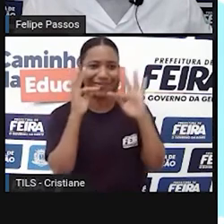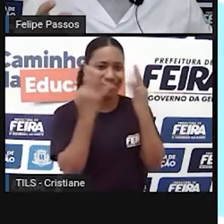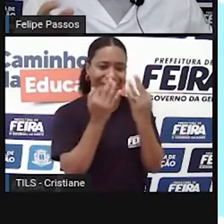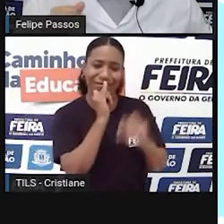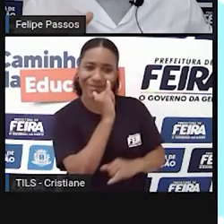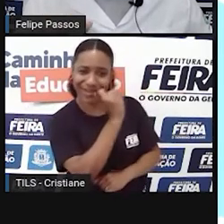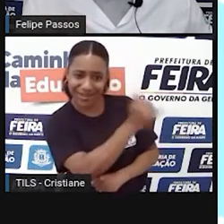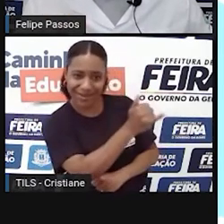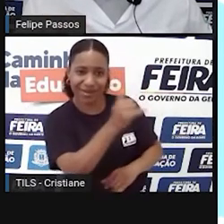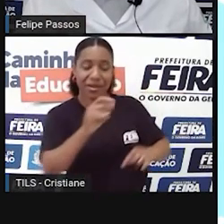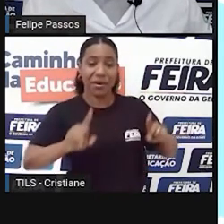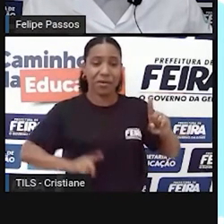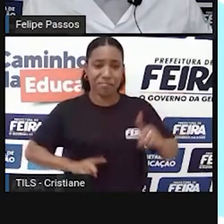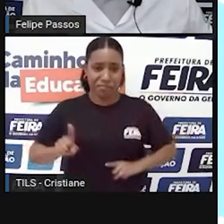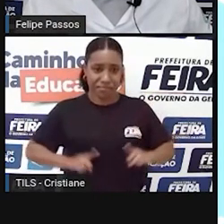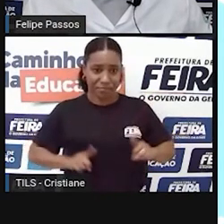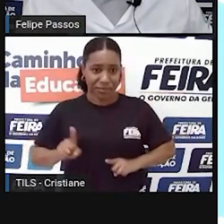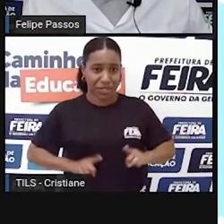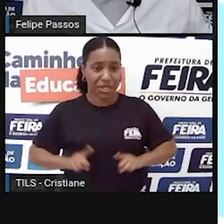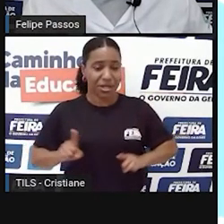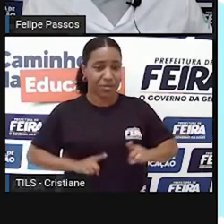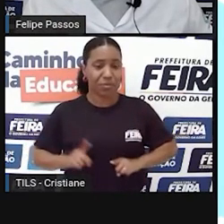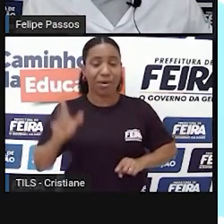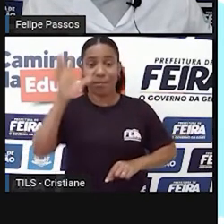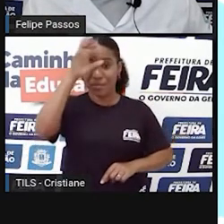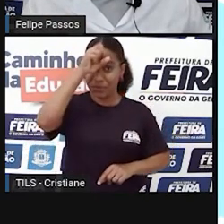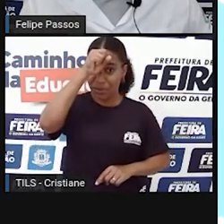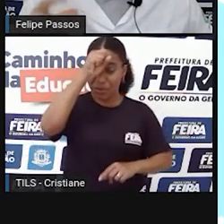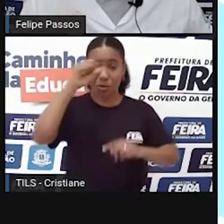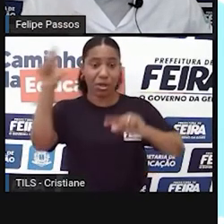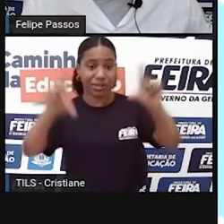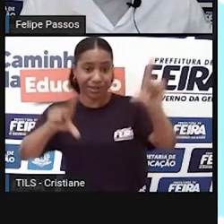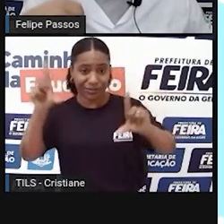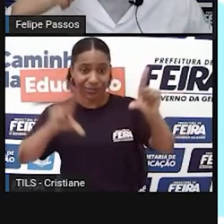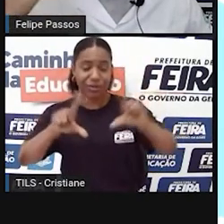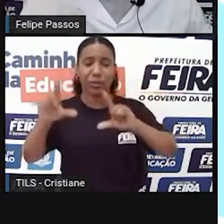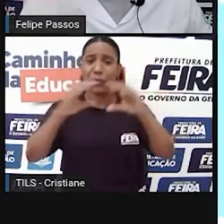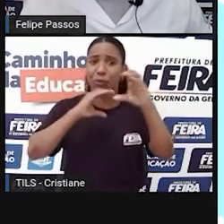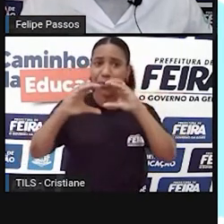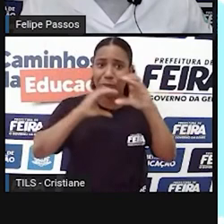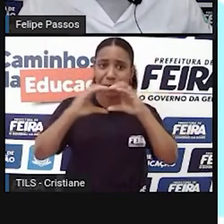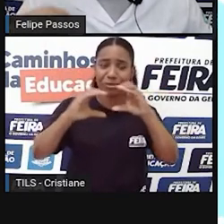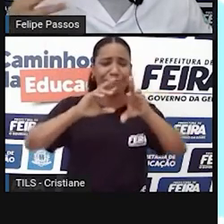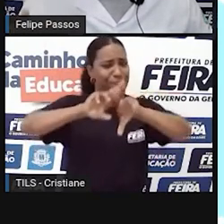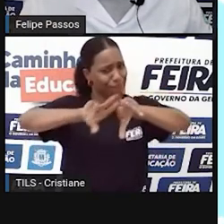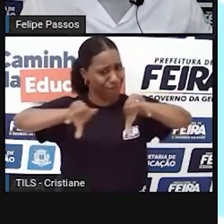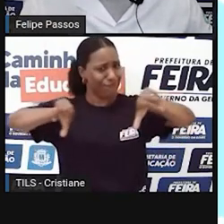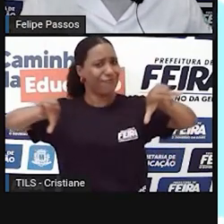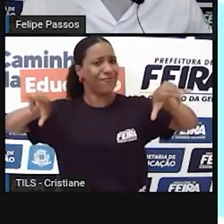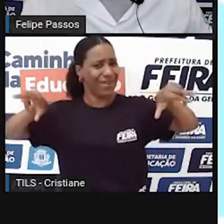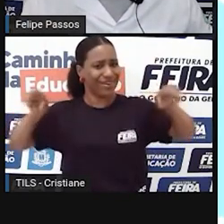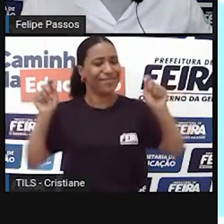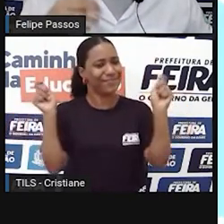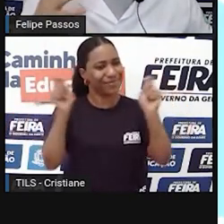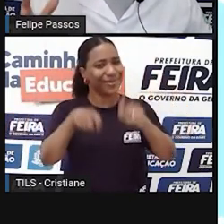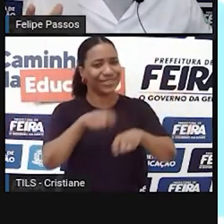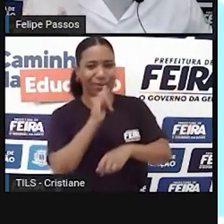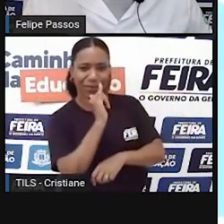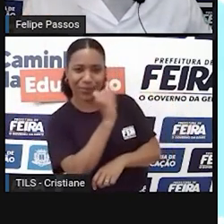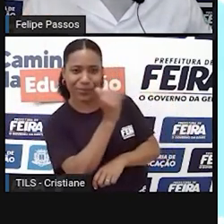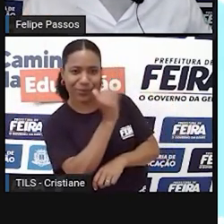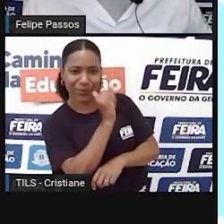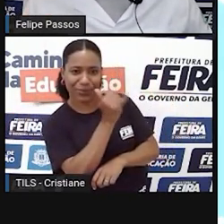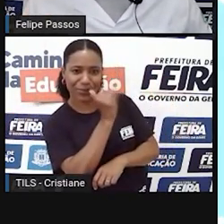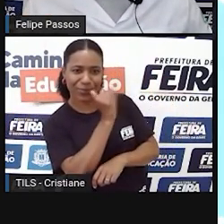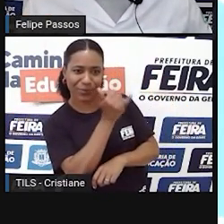primo e dizer, ó, soube de uma informação curiosa ali na TV, rapaz, a gente se comunica de várias formas, há muito tempo, enfim. Você pode